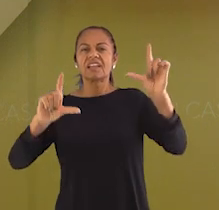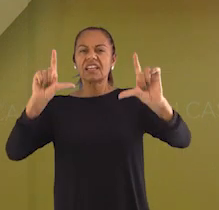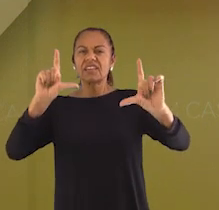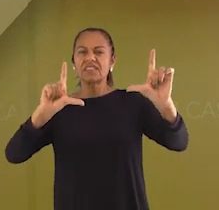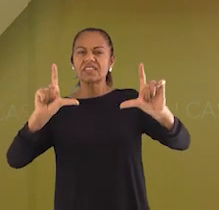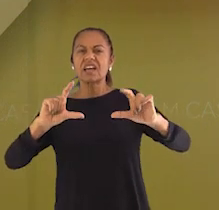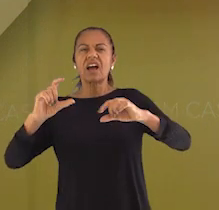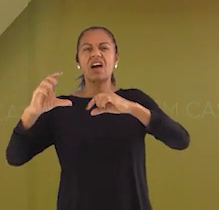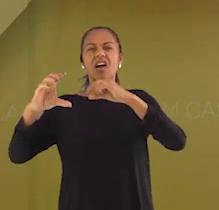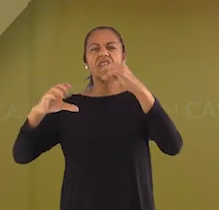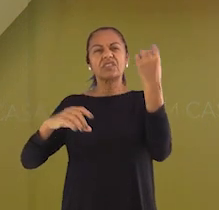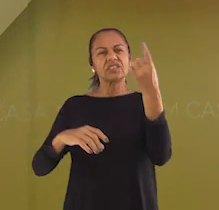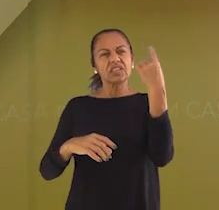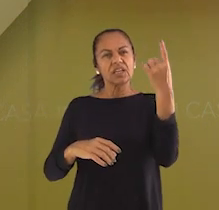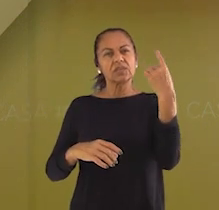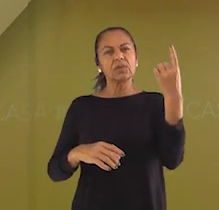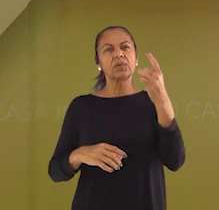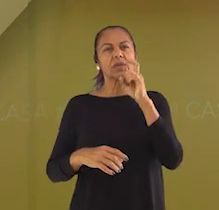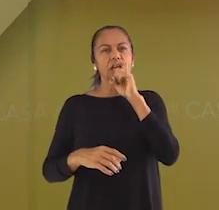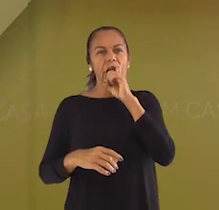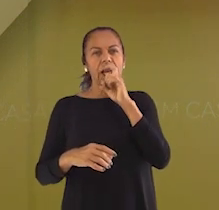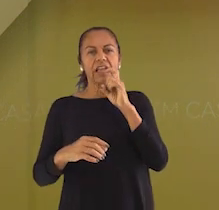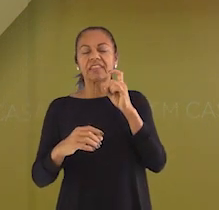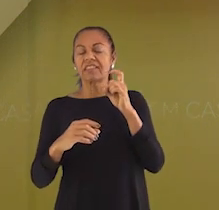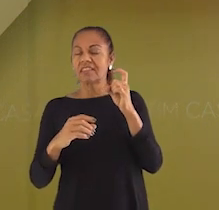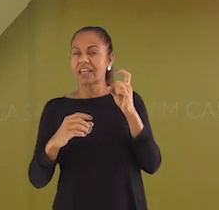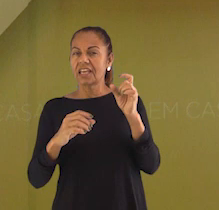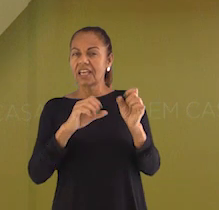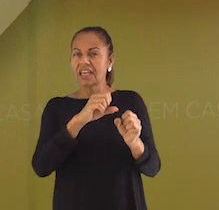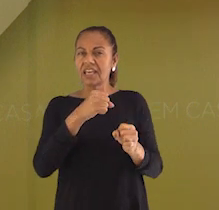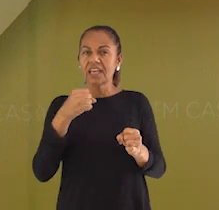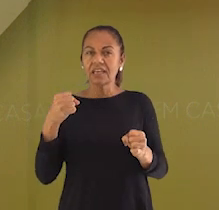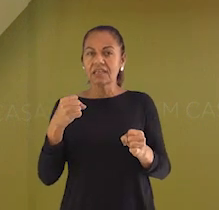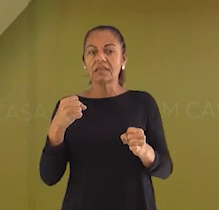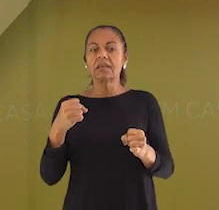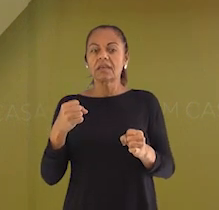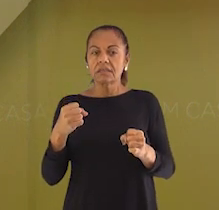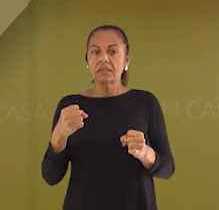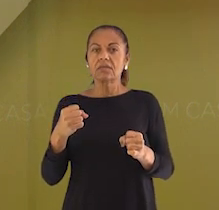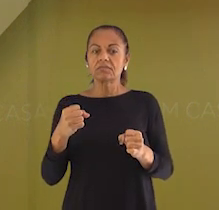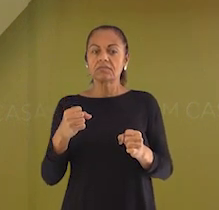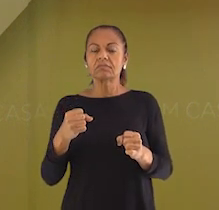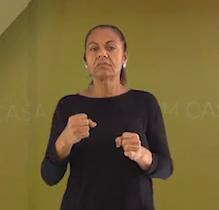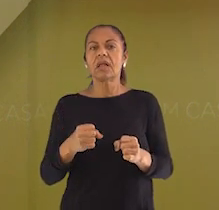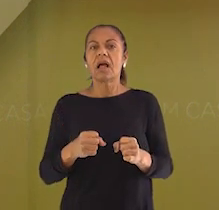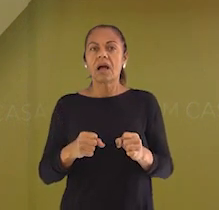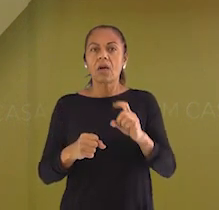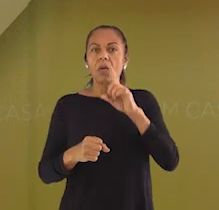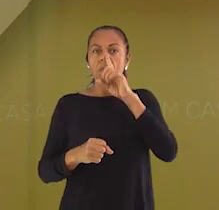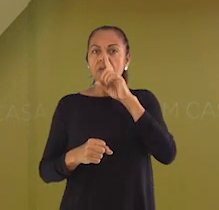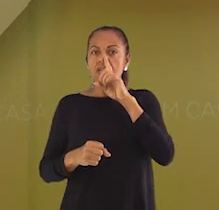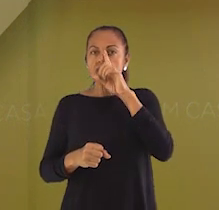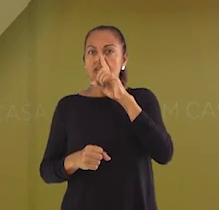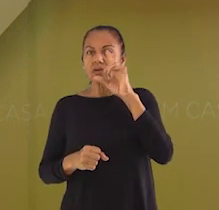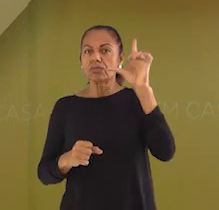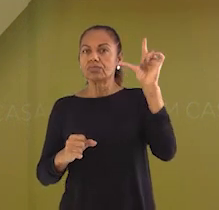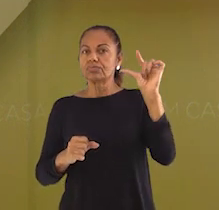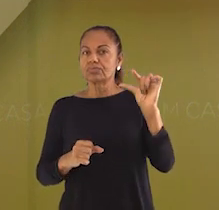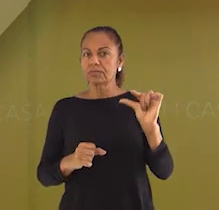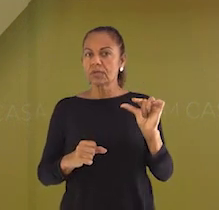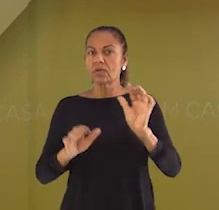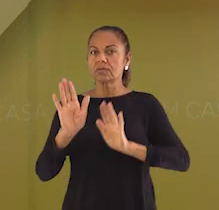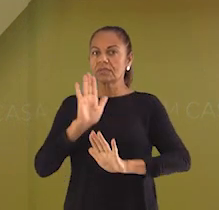Ao retirar esses aparelhos da tomada, diminuímos o risco de curto, ou seja, que ele pegue